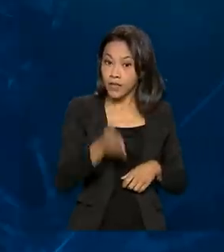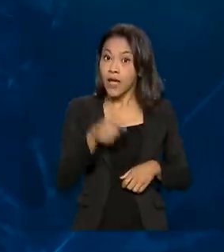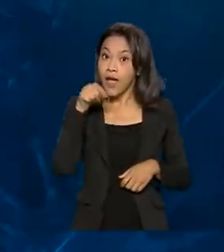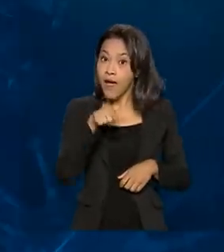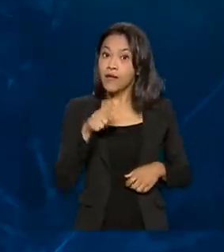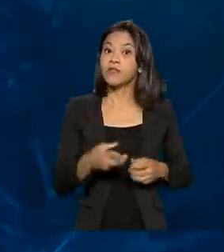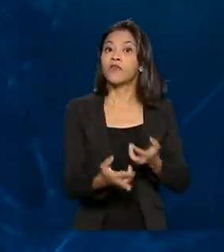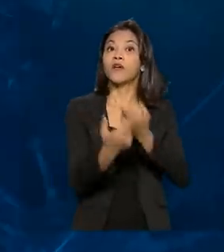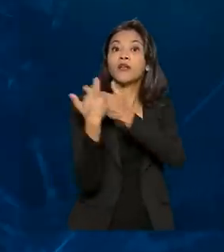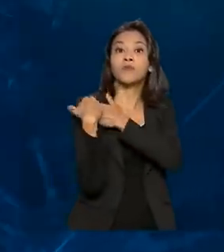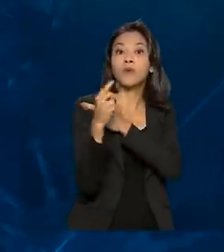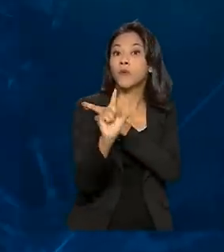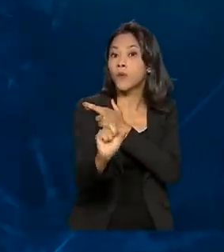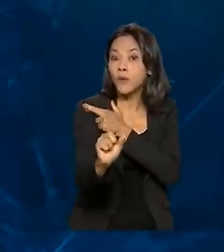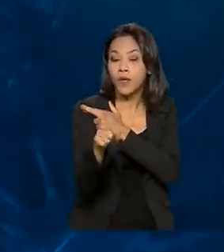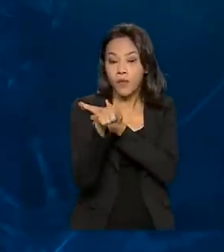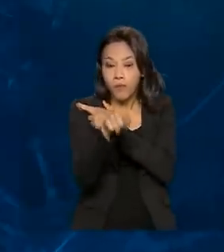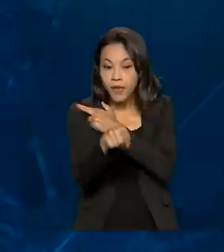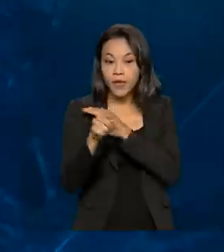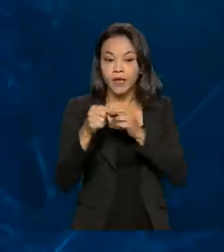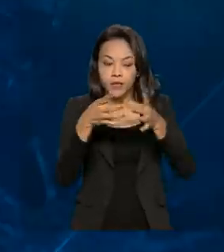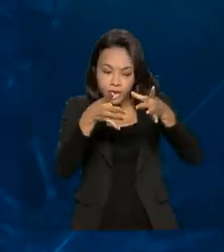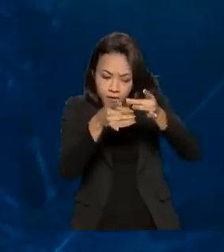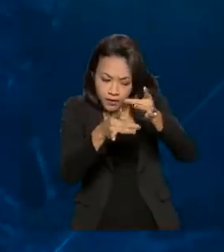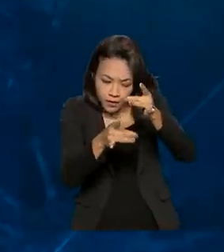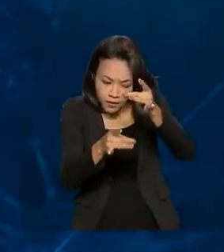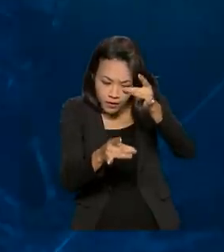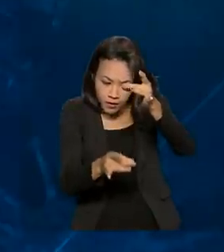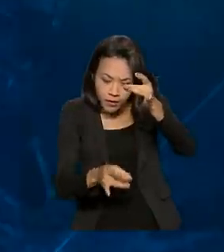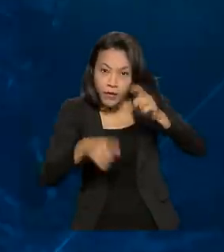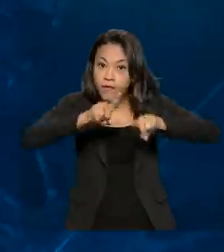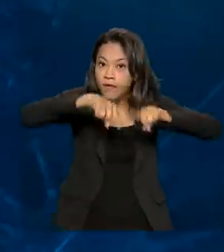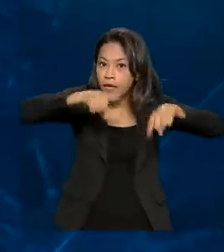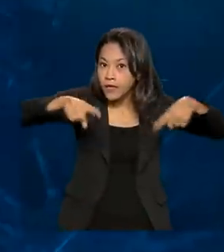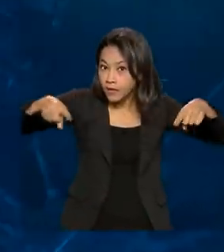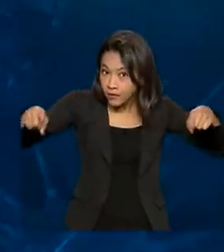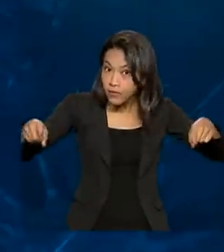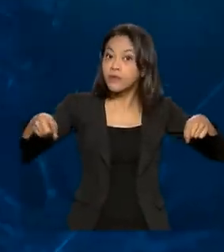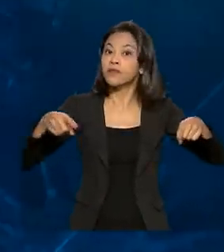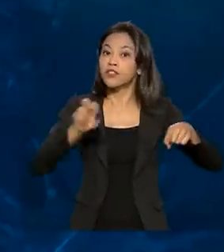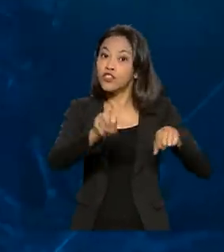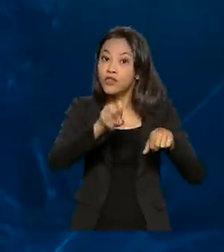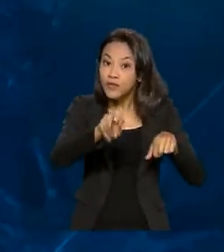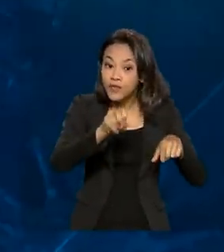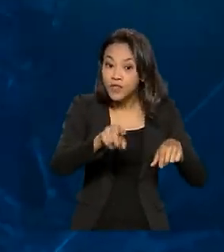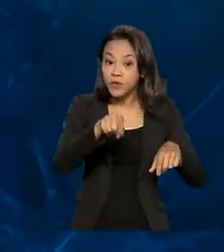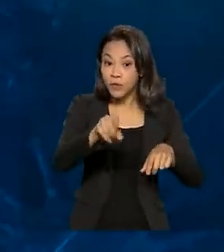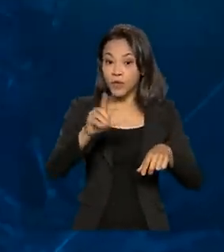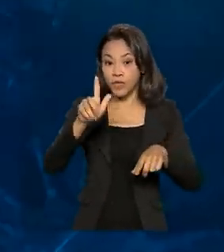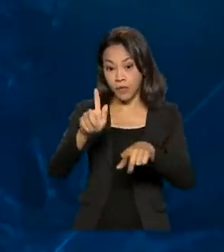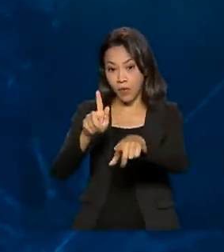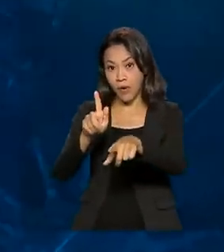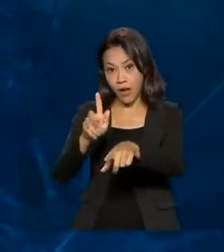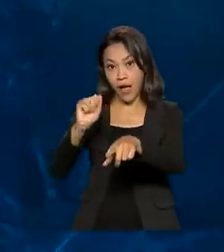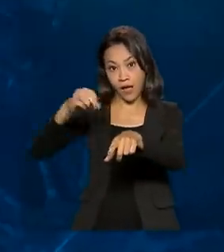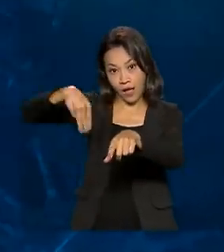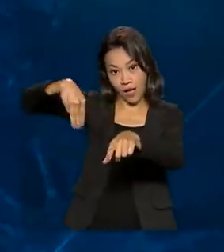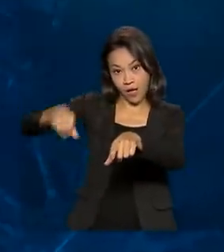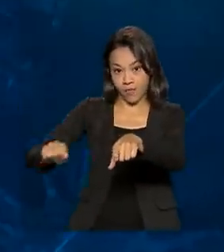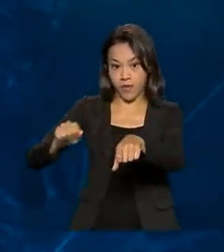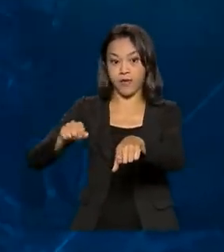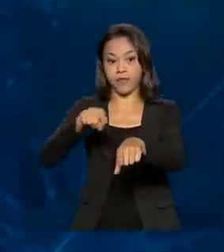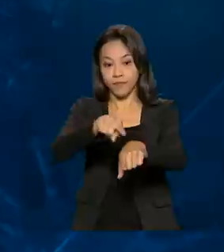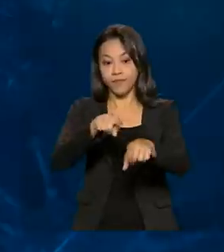foi responsável, por exemplo, pela descrição de diversas variantes surgidas no país, como a Gama de Manaus, e também pelo